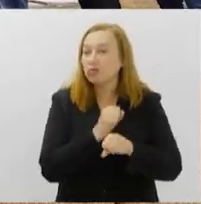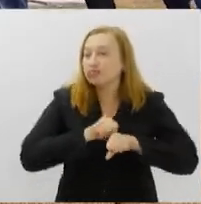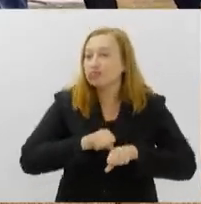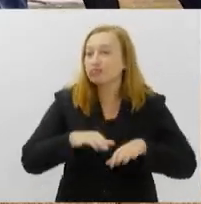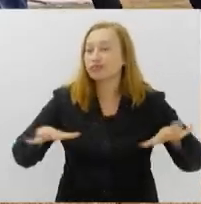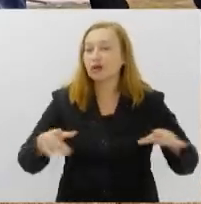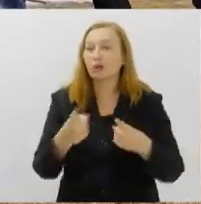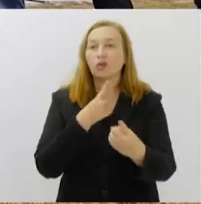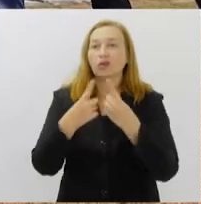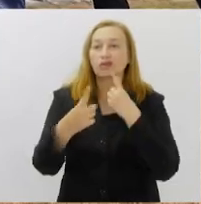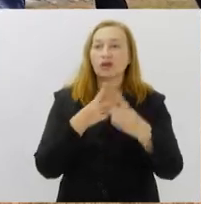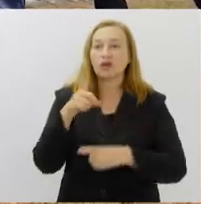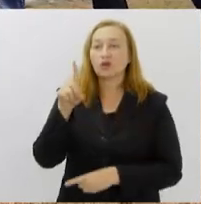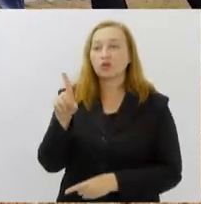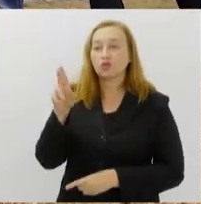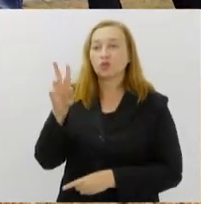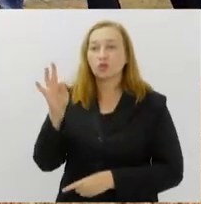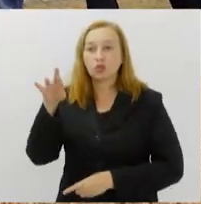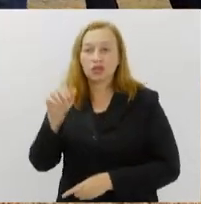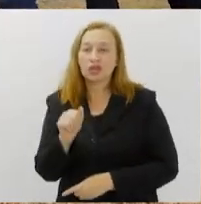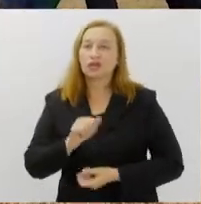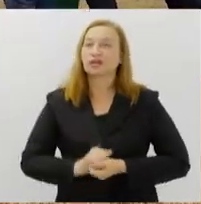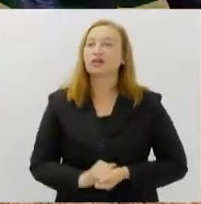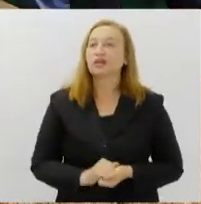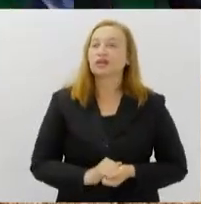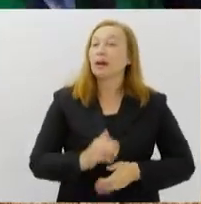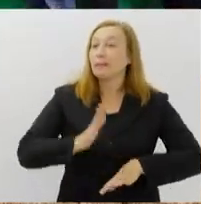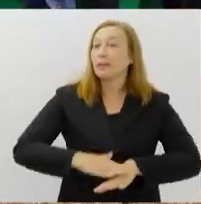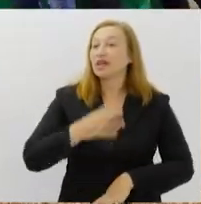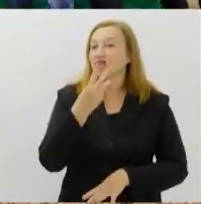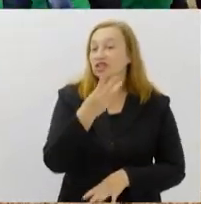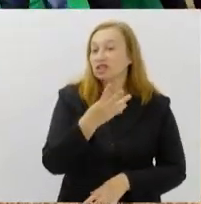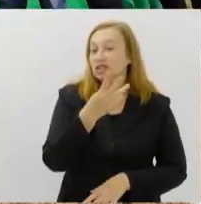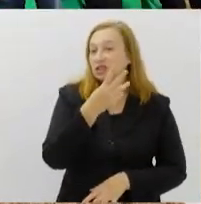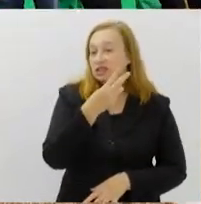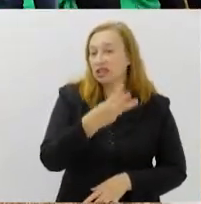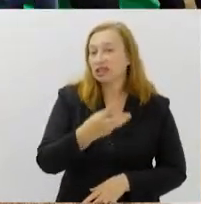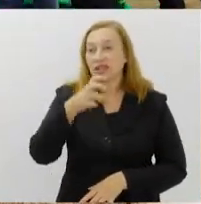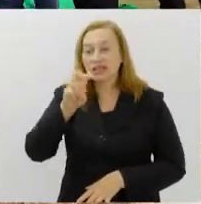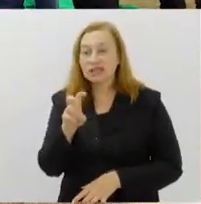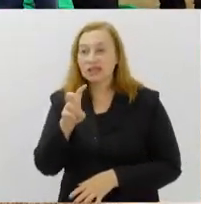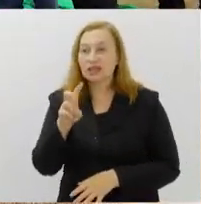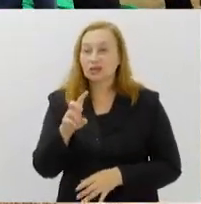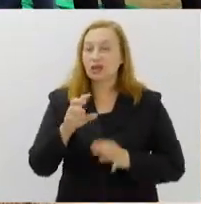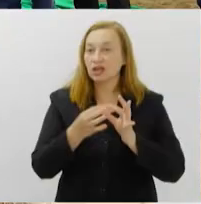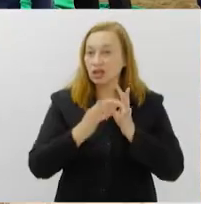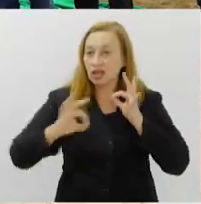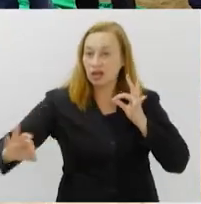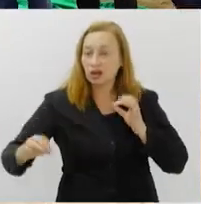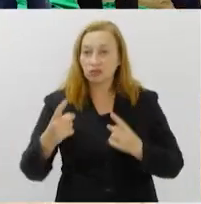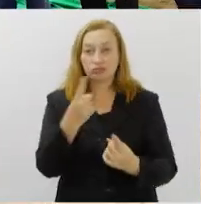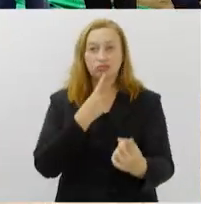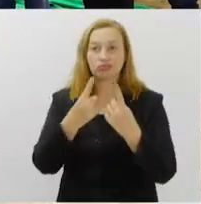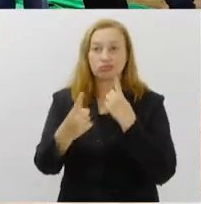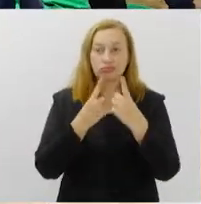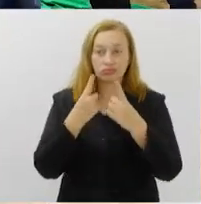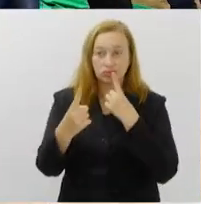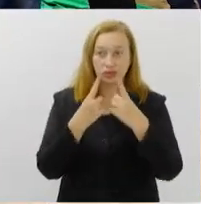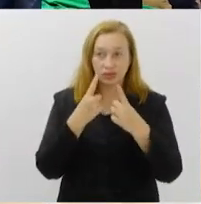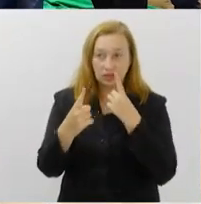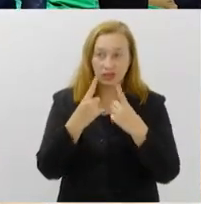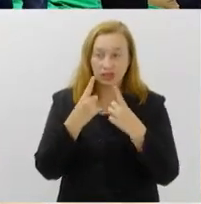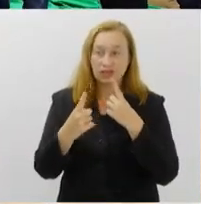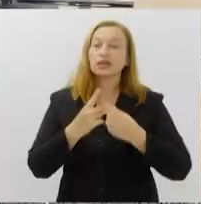rodovia Presidente Dutra, que prevém mais de 35 quilômetros de vias marginais, 70 quilômetros de faixas